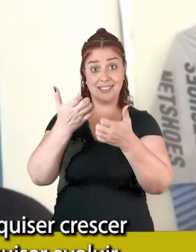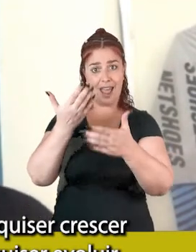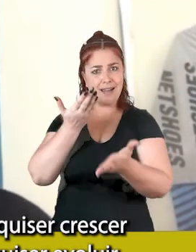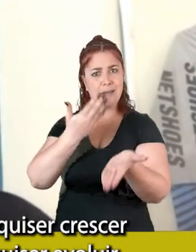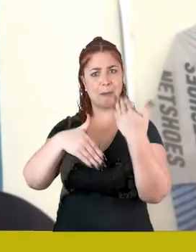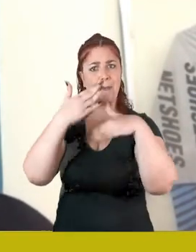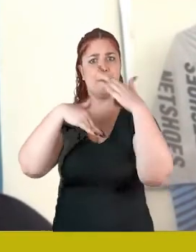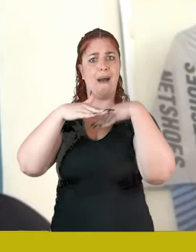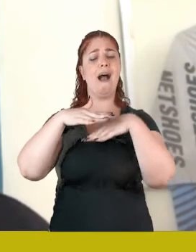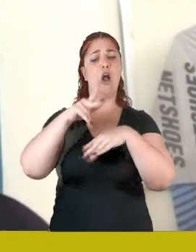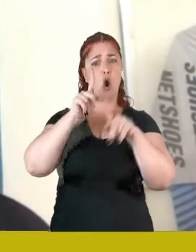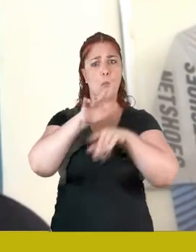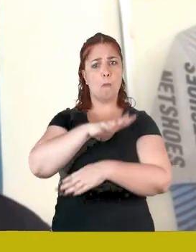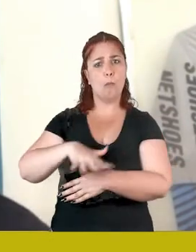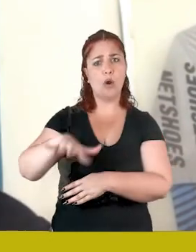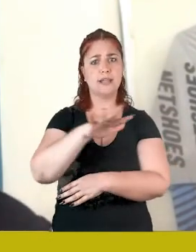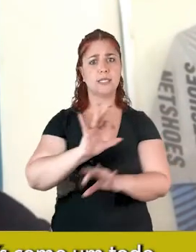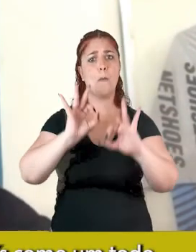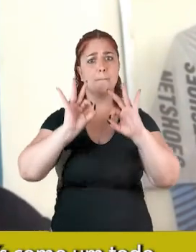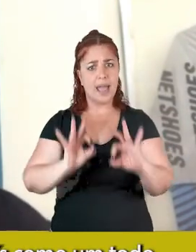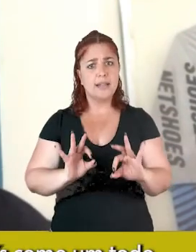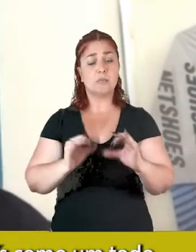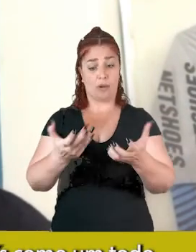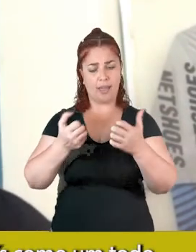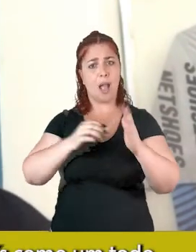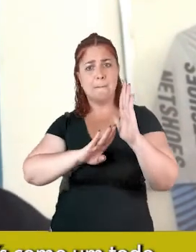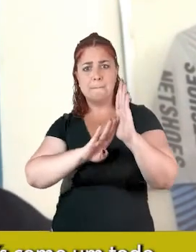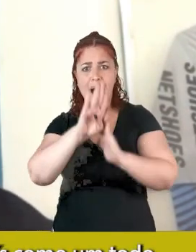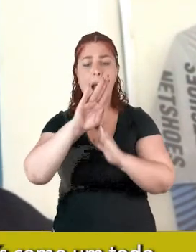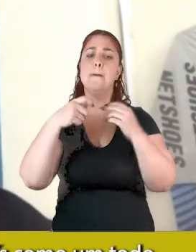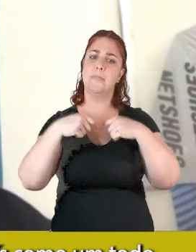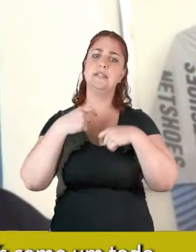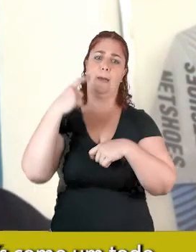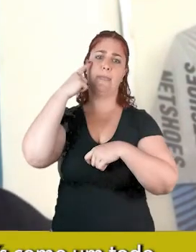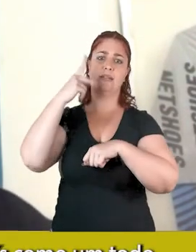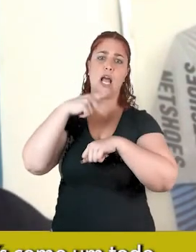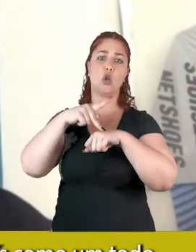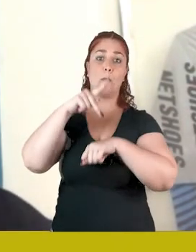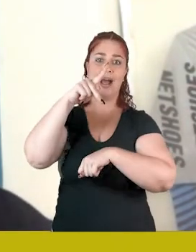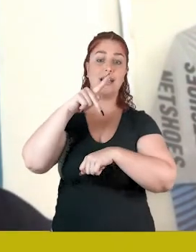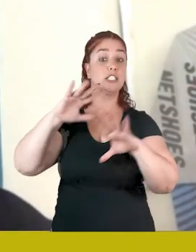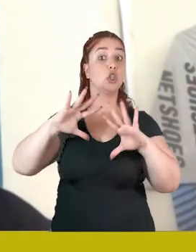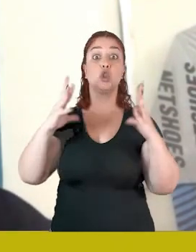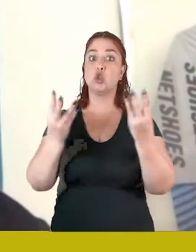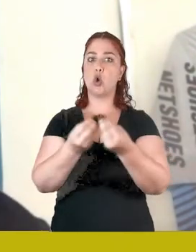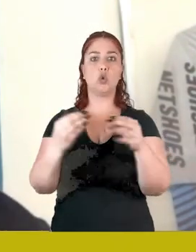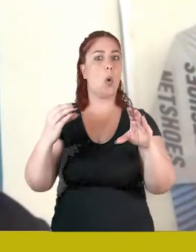como nação, se a gente quiser evoluir, a gente precisa pensar num país como um todo.